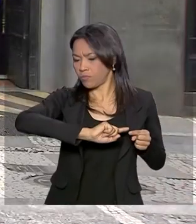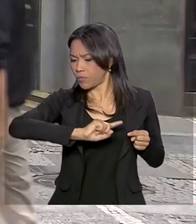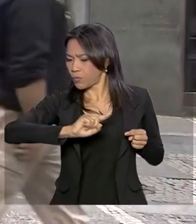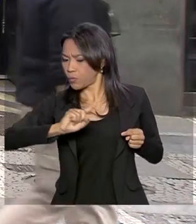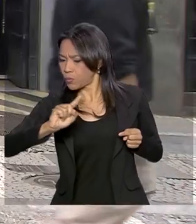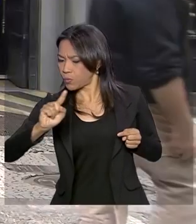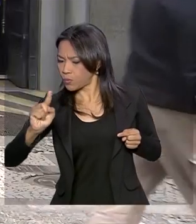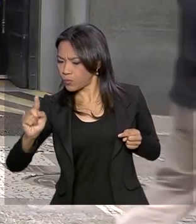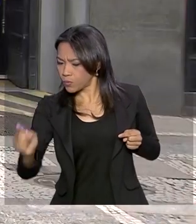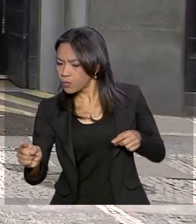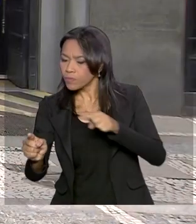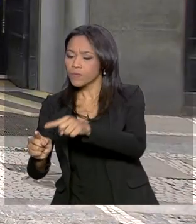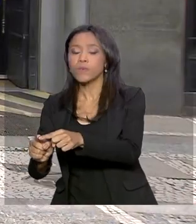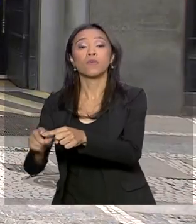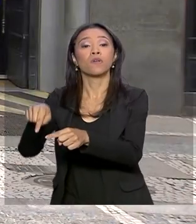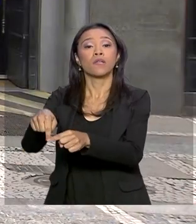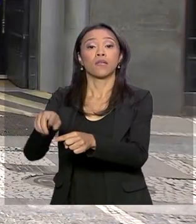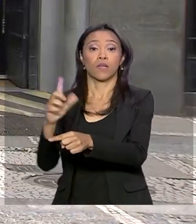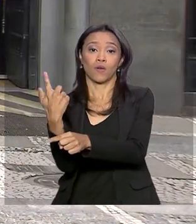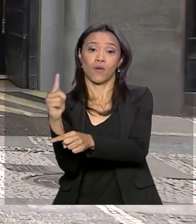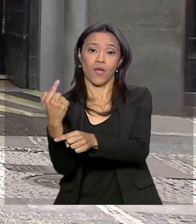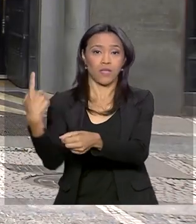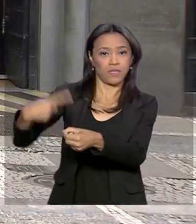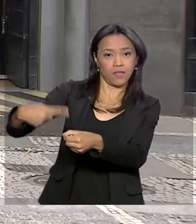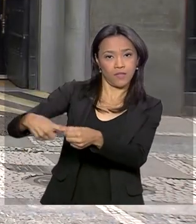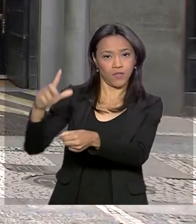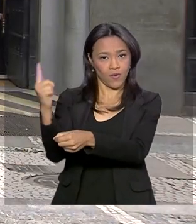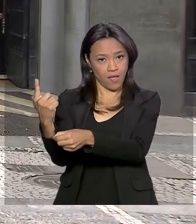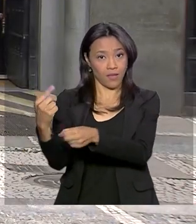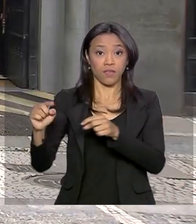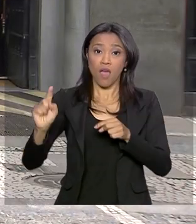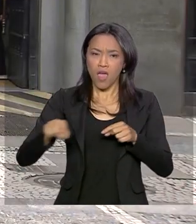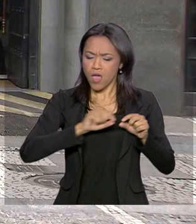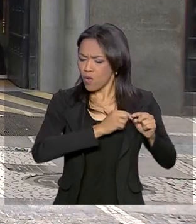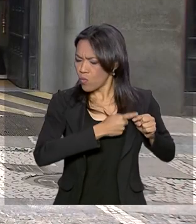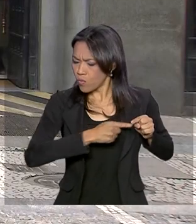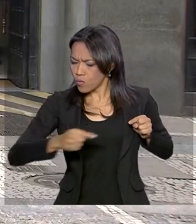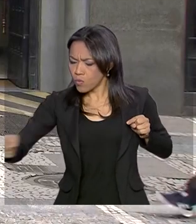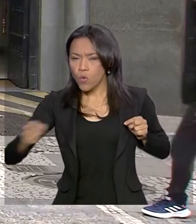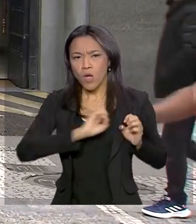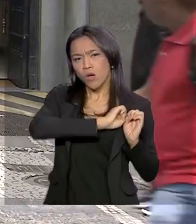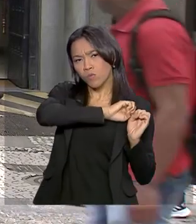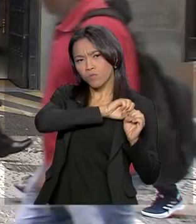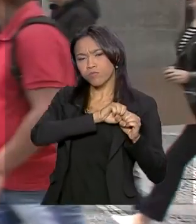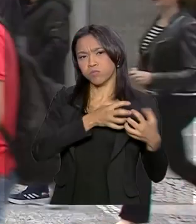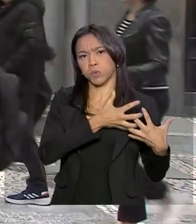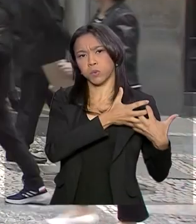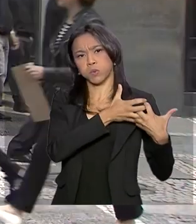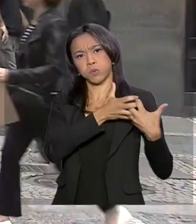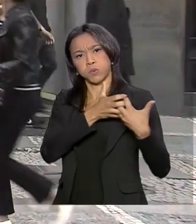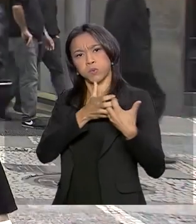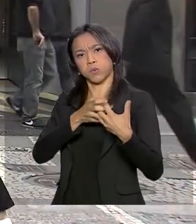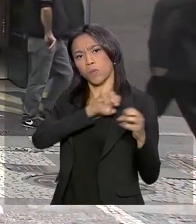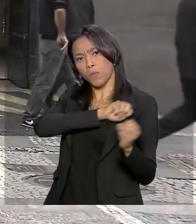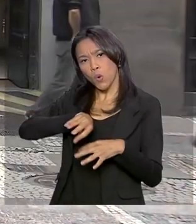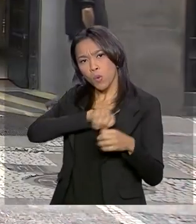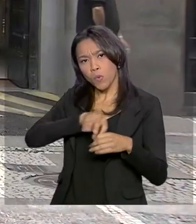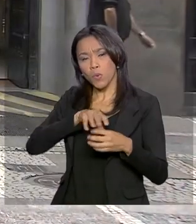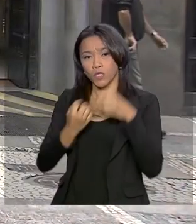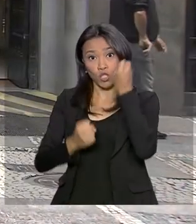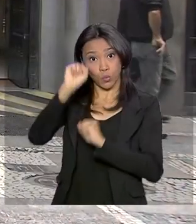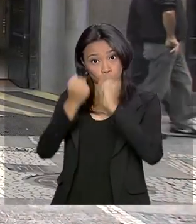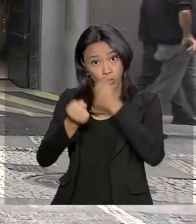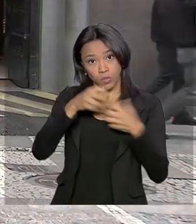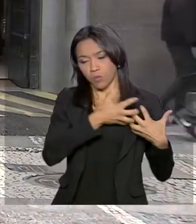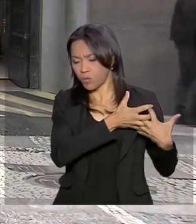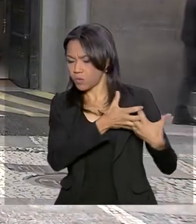em Goiás. Trata-se do principal corredor de escoamento da produção agroindustrial do Sudeste Goiano e